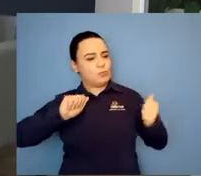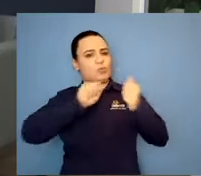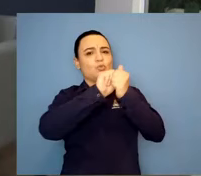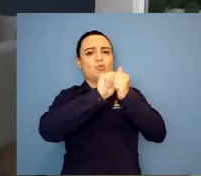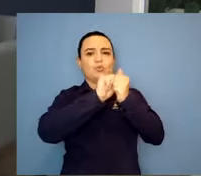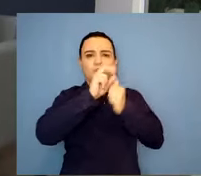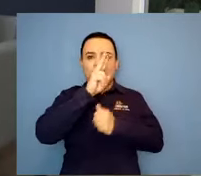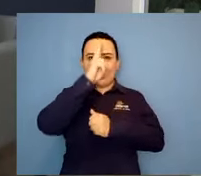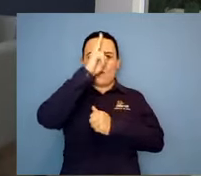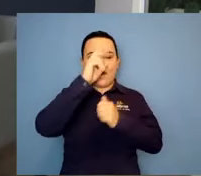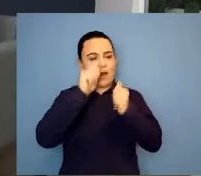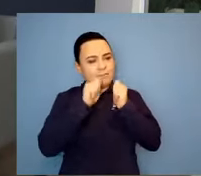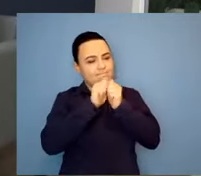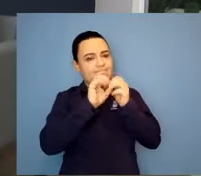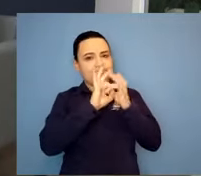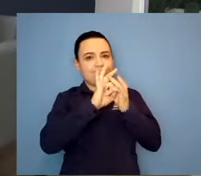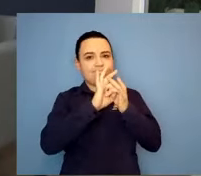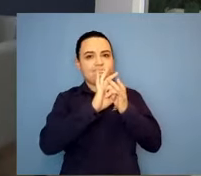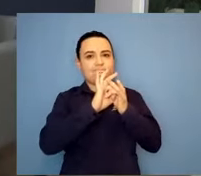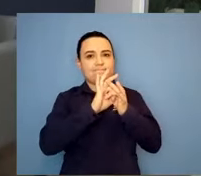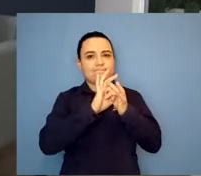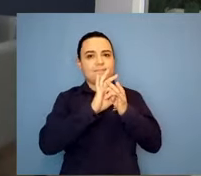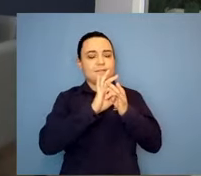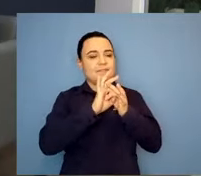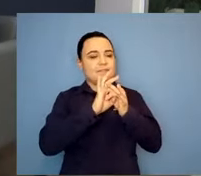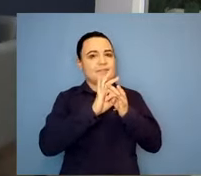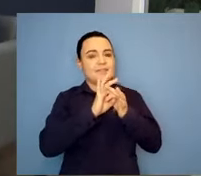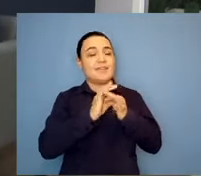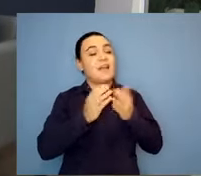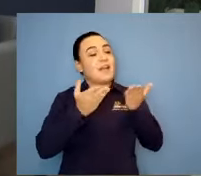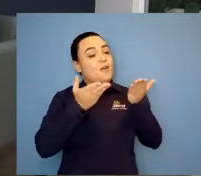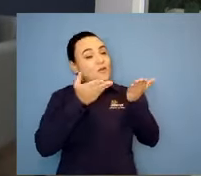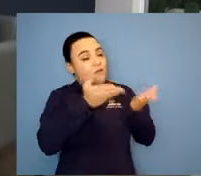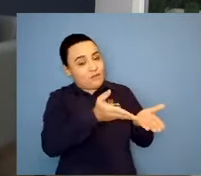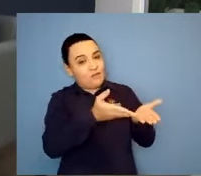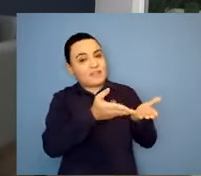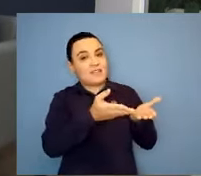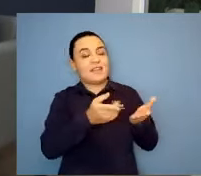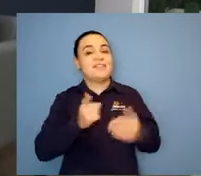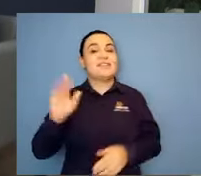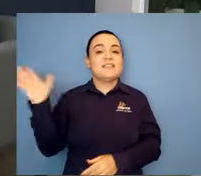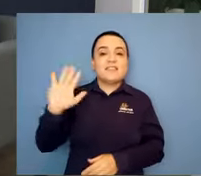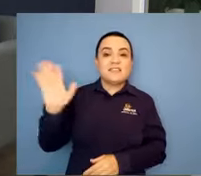portas abertas. E agora eu deixo você para se despedir daqueles que nos assistiram até agora.